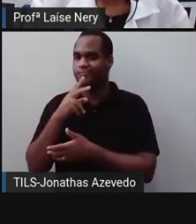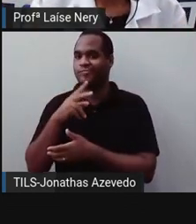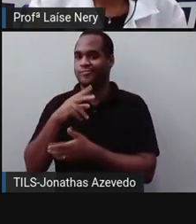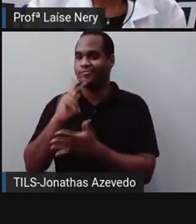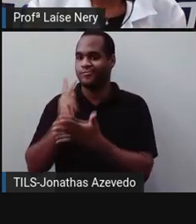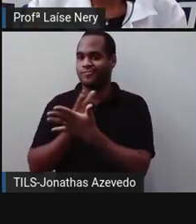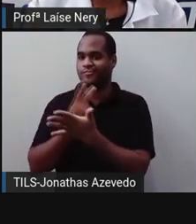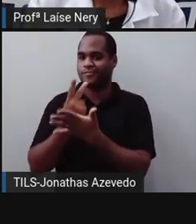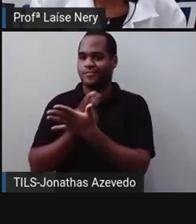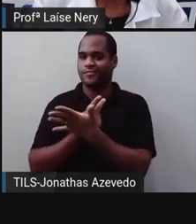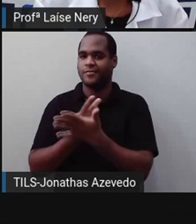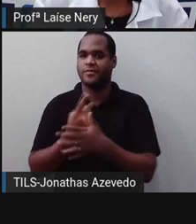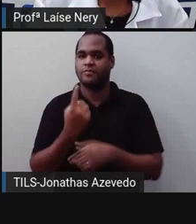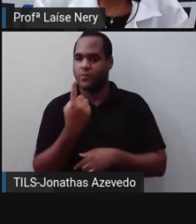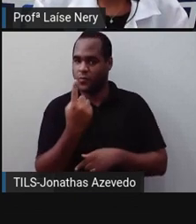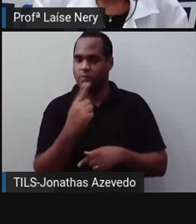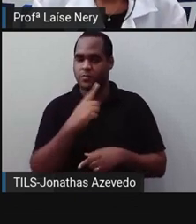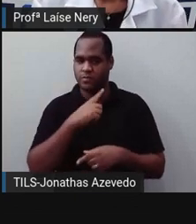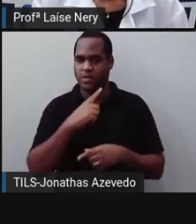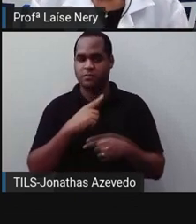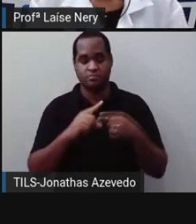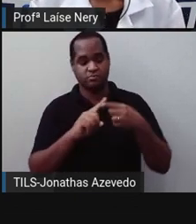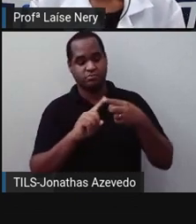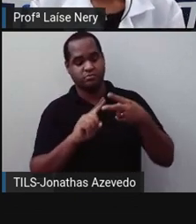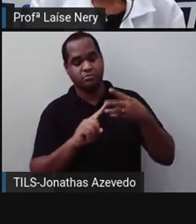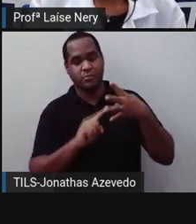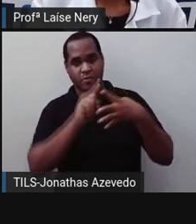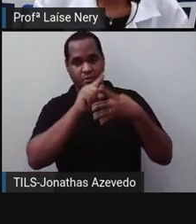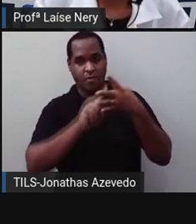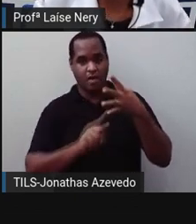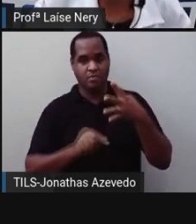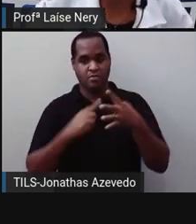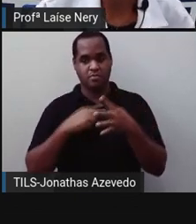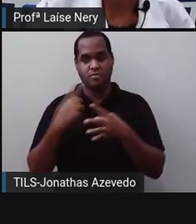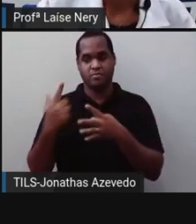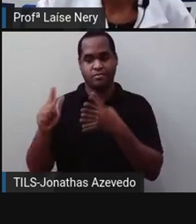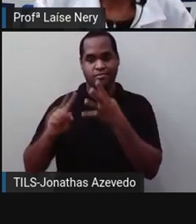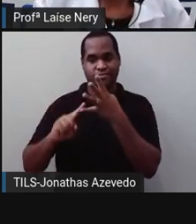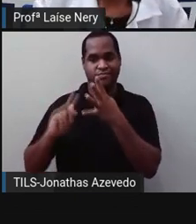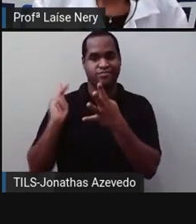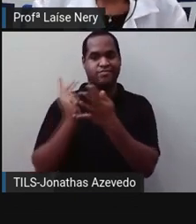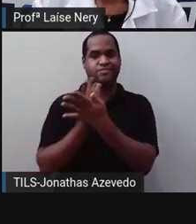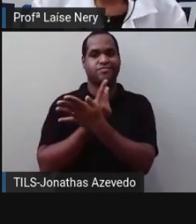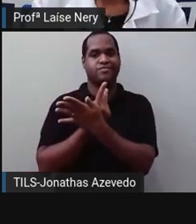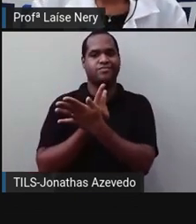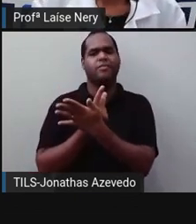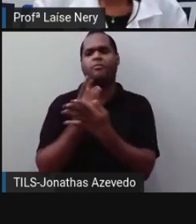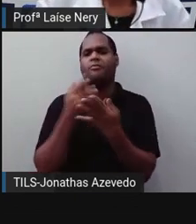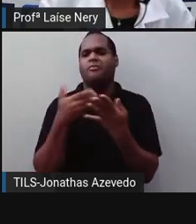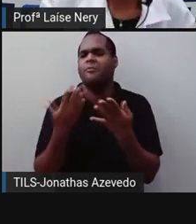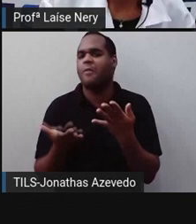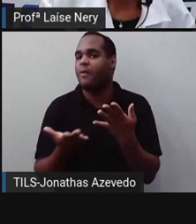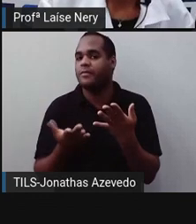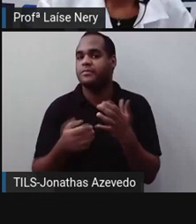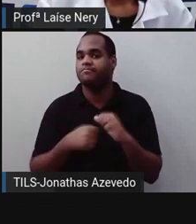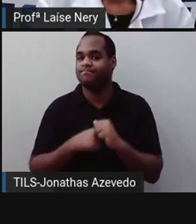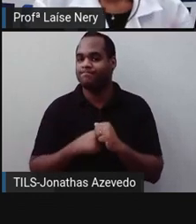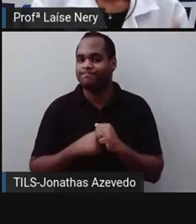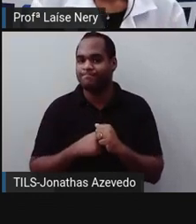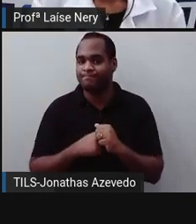aqui quatro sólidos geométricos. E um deles é o intruso. Como assim, pro intruso?